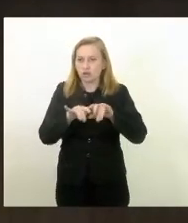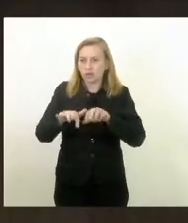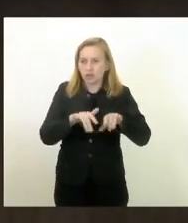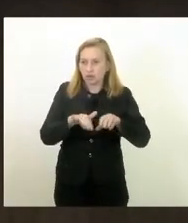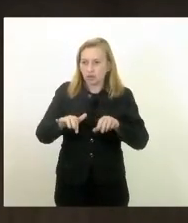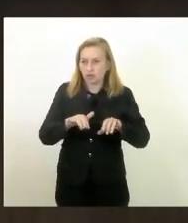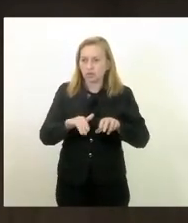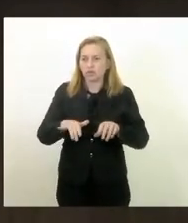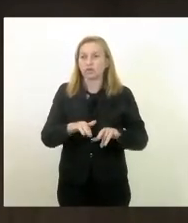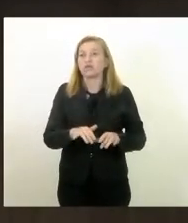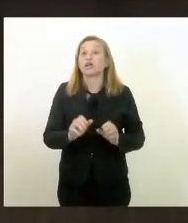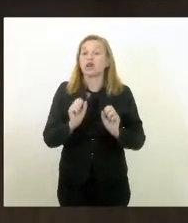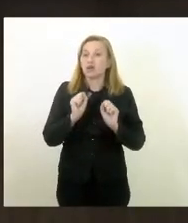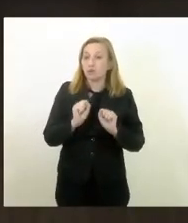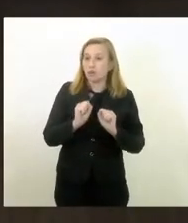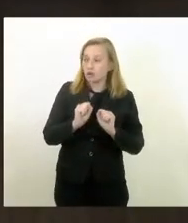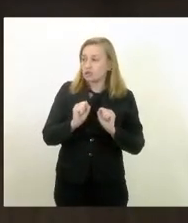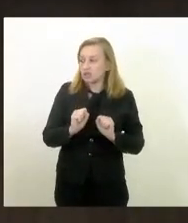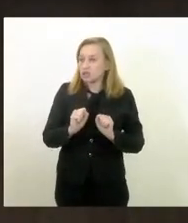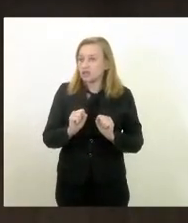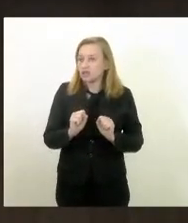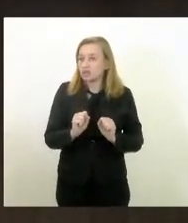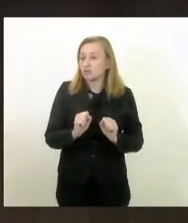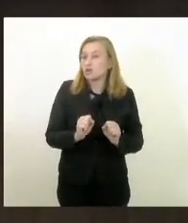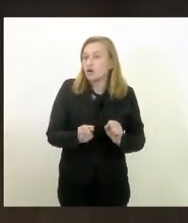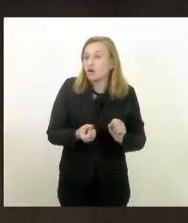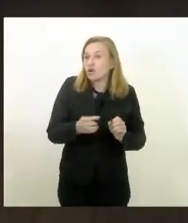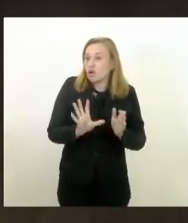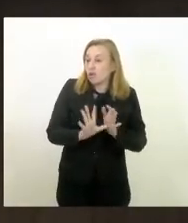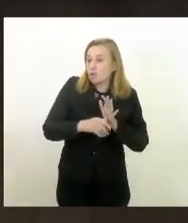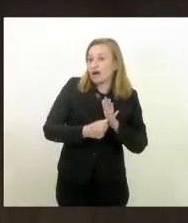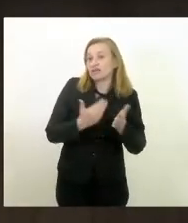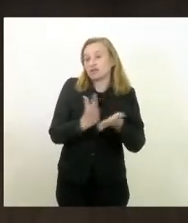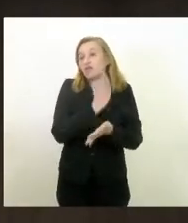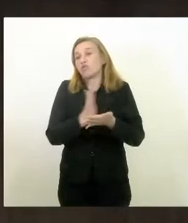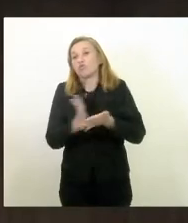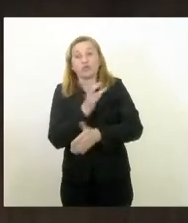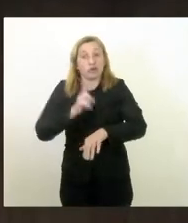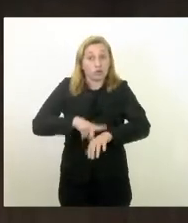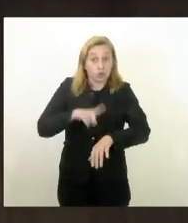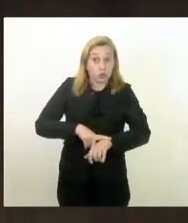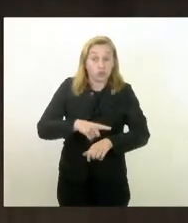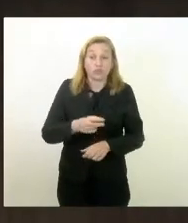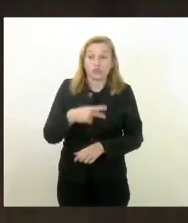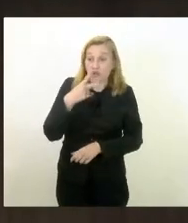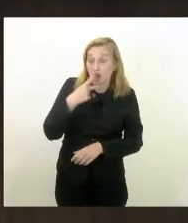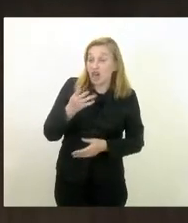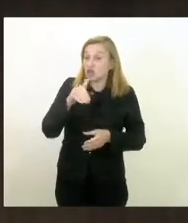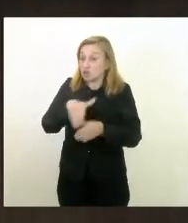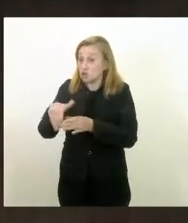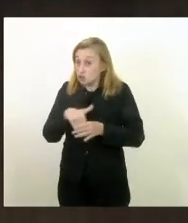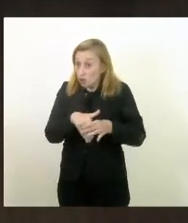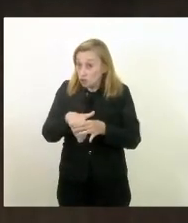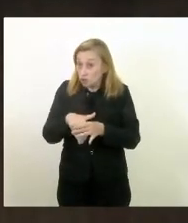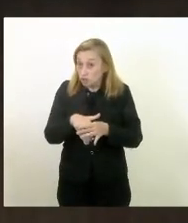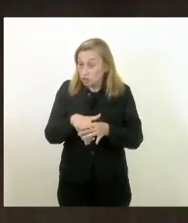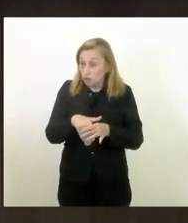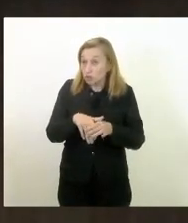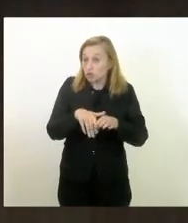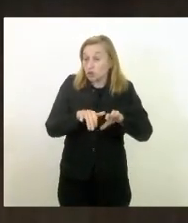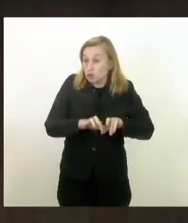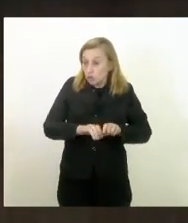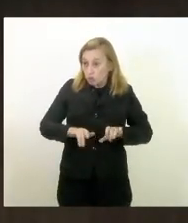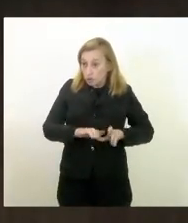ter sido fraudada em algum momento então senhor presidente questionar o voto eletrônico tentar